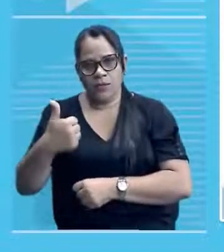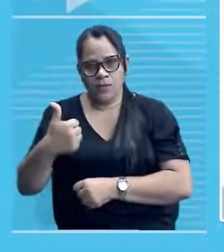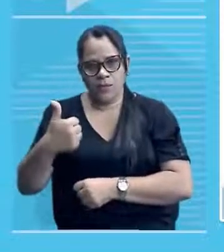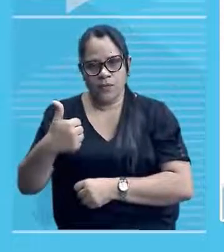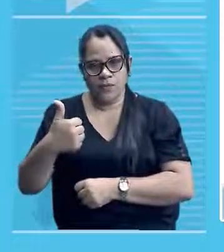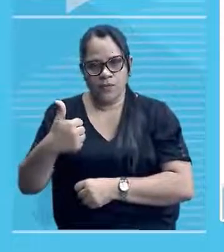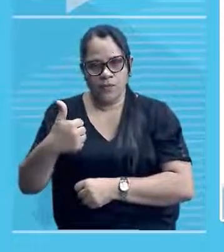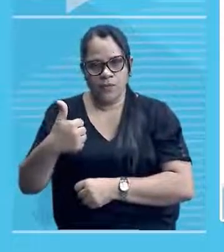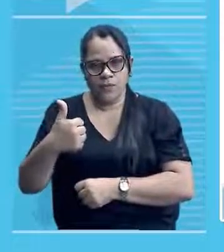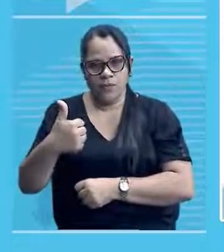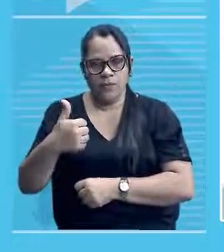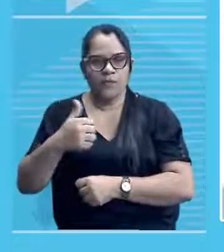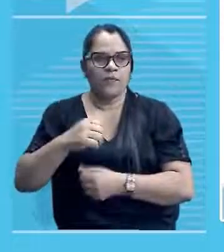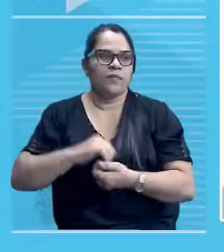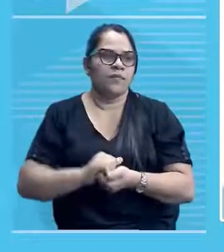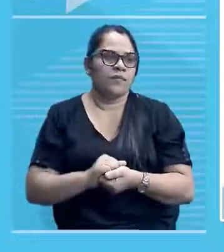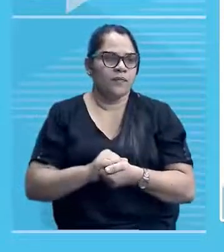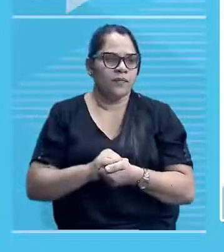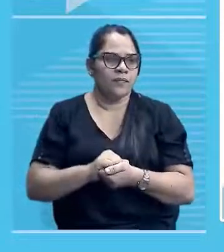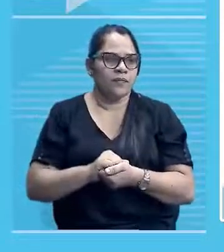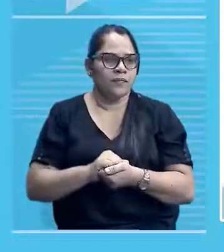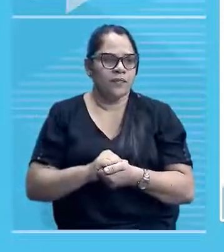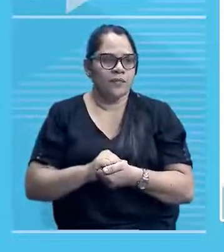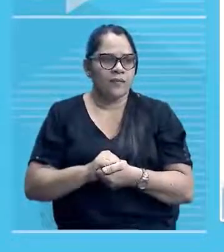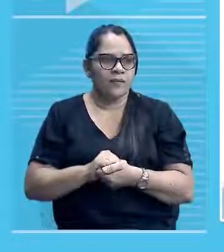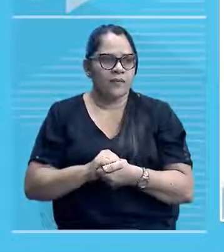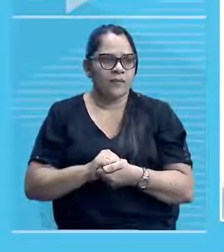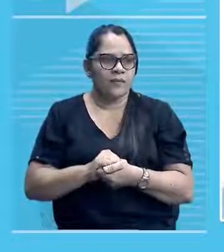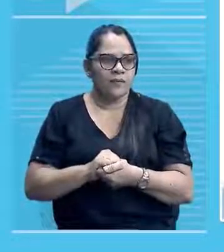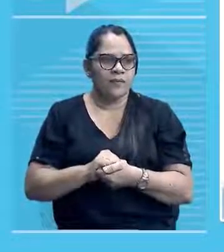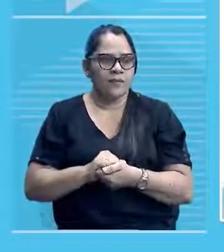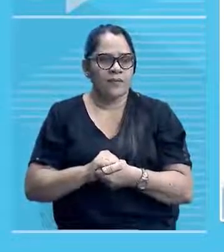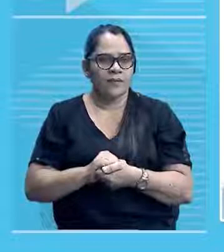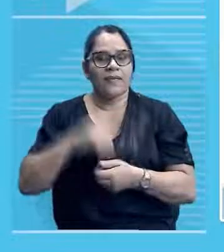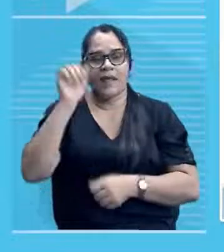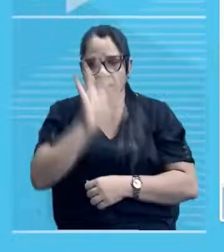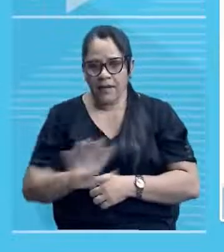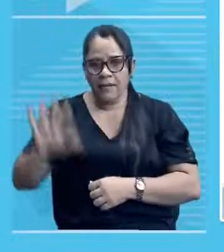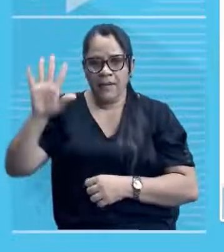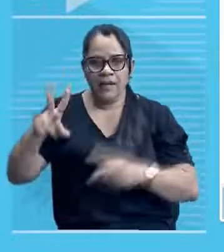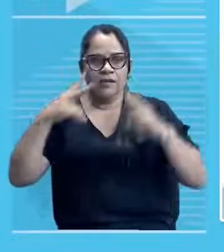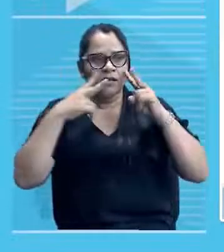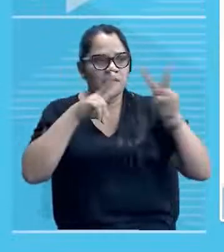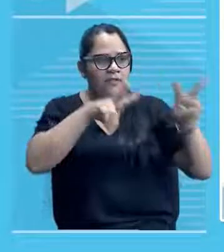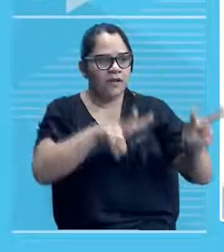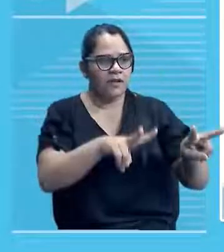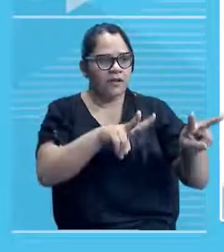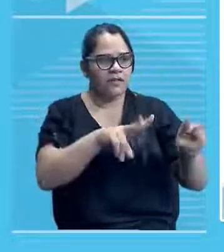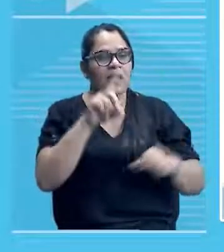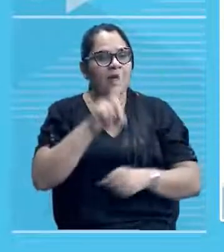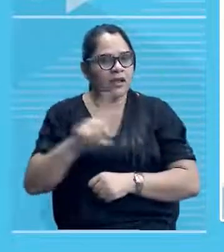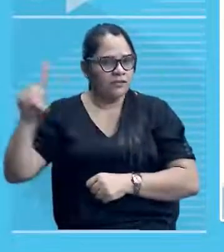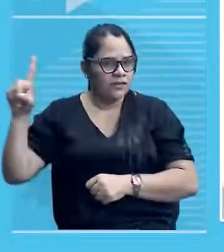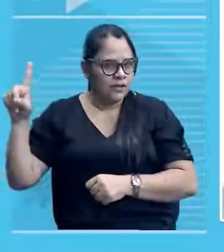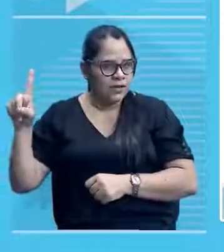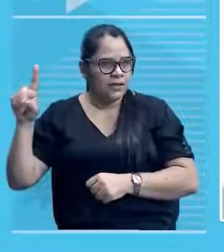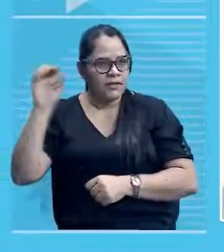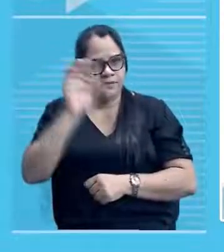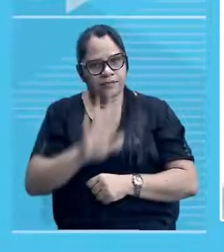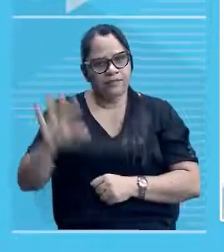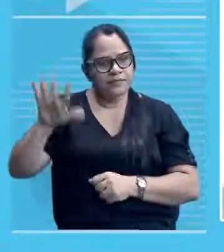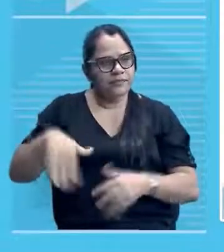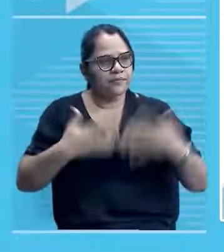A imagem que vocês estão observando à direita aí, com certeza você já